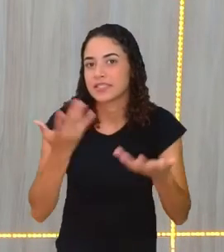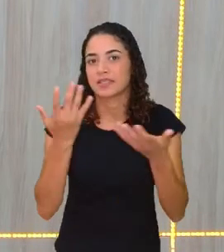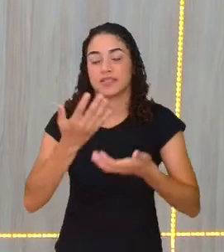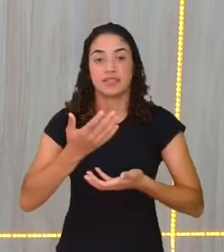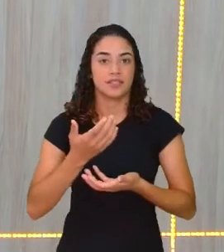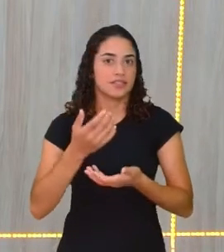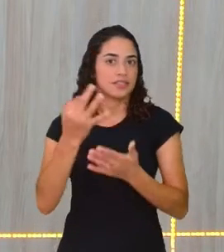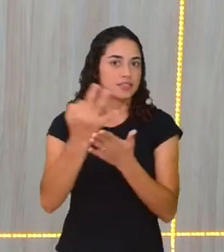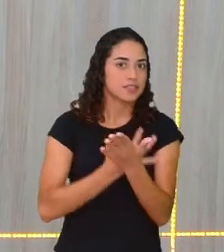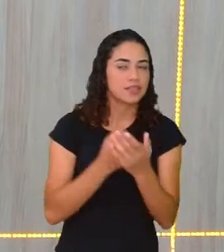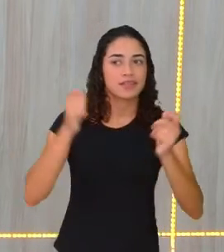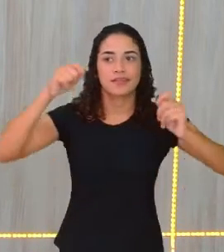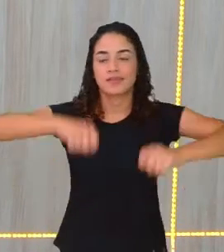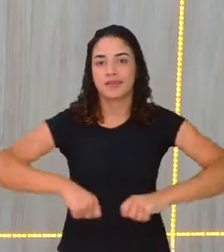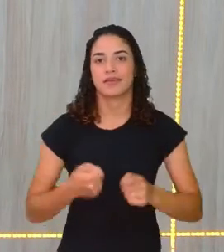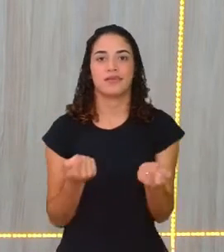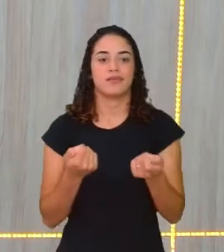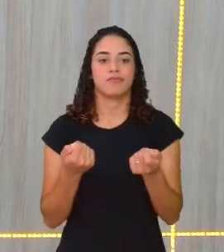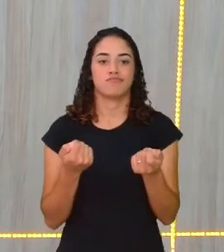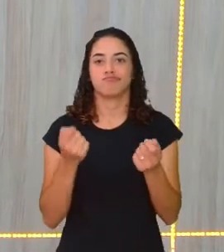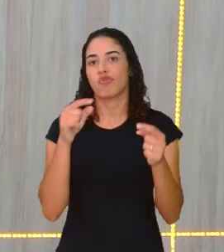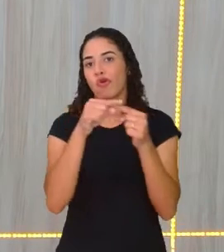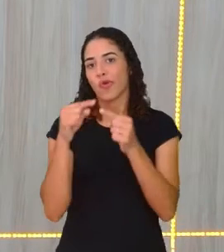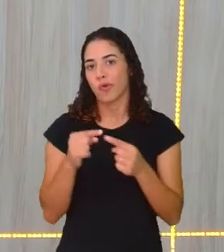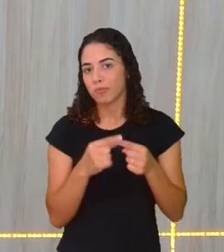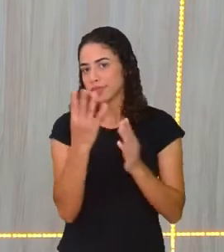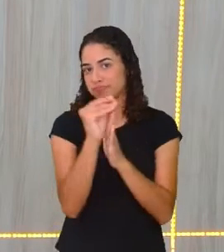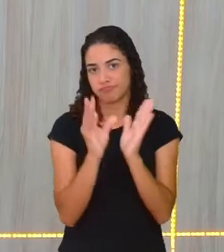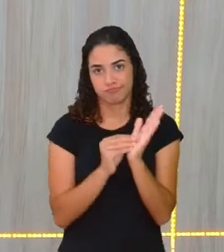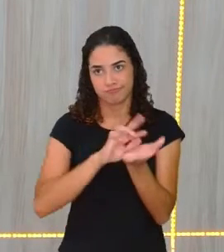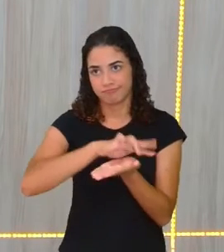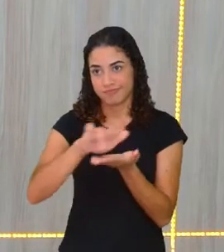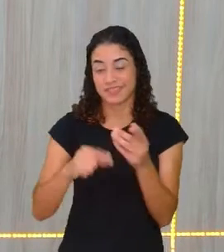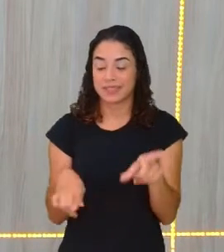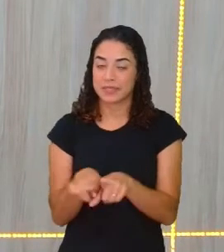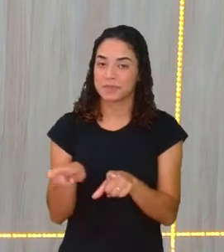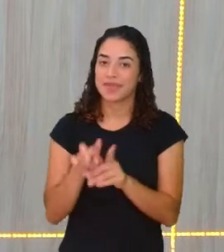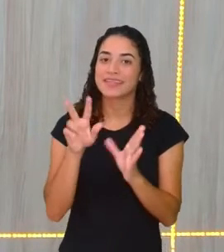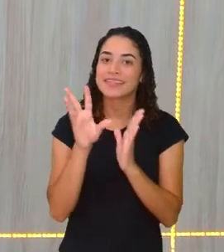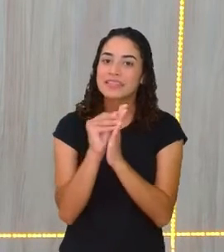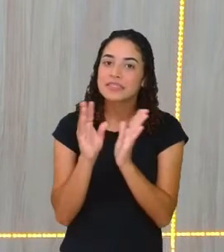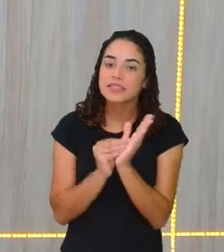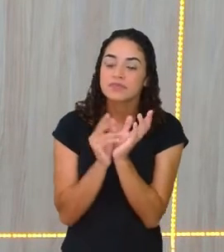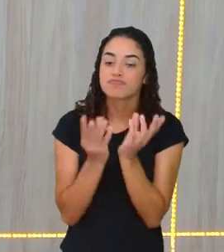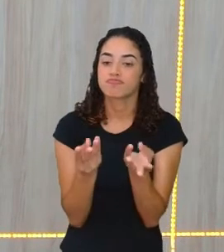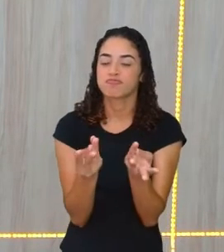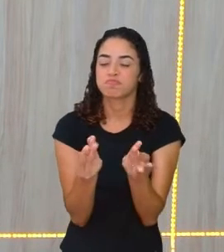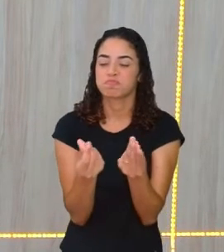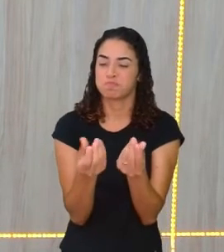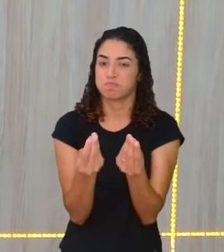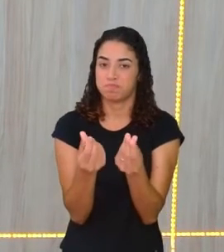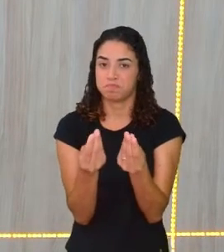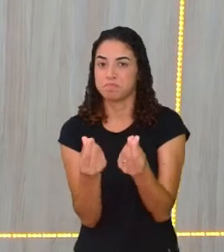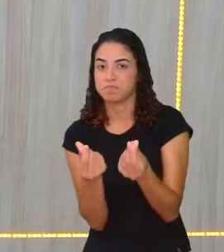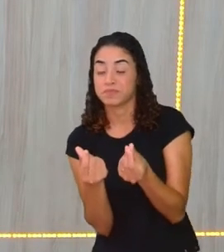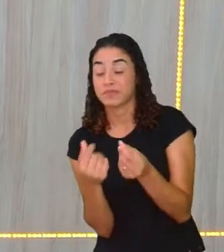tocar em diferentes assuntos, inclusive os sensíveis, não é? Os temas sensíveis. E na aula de hoje,